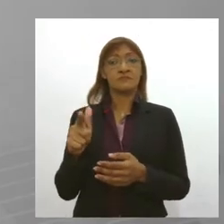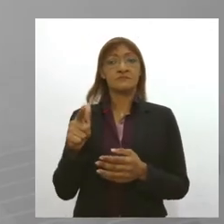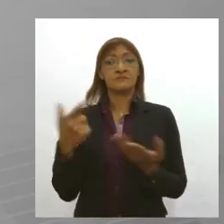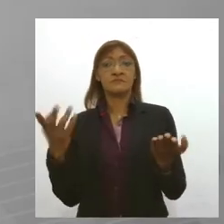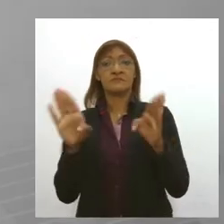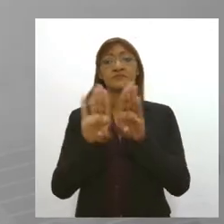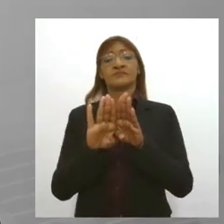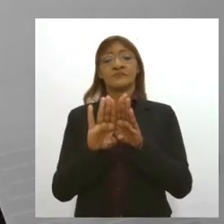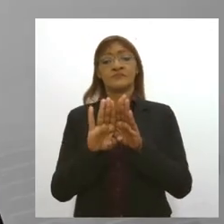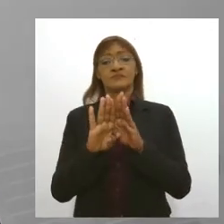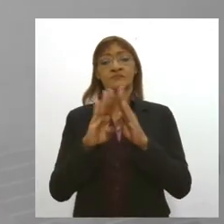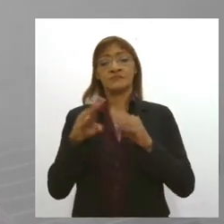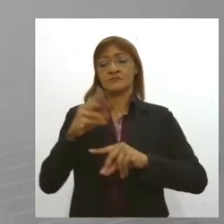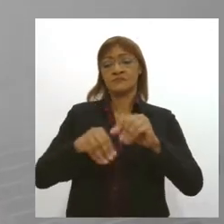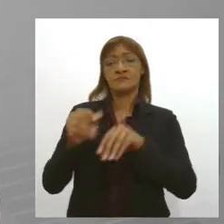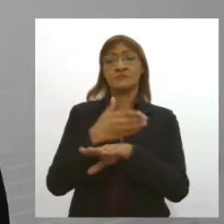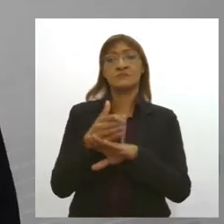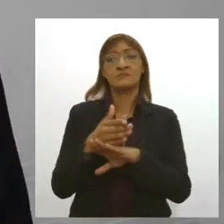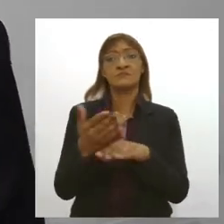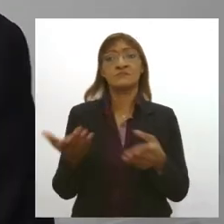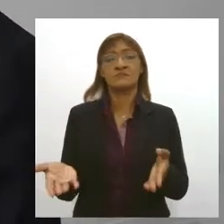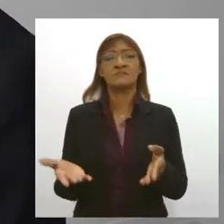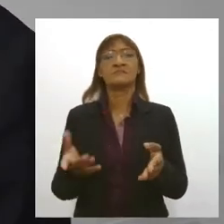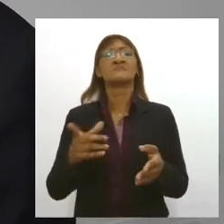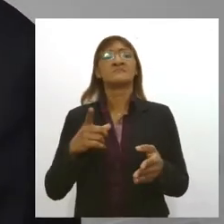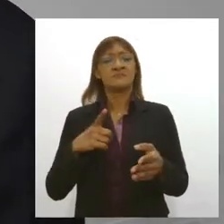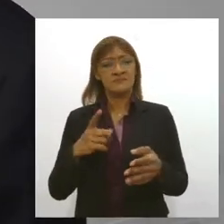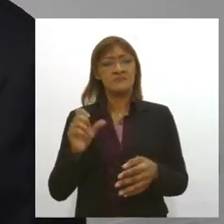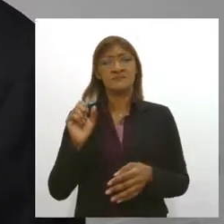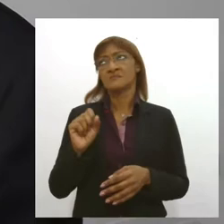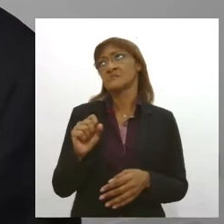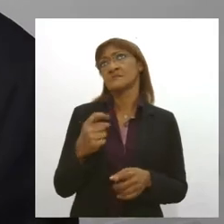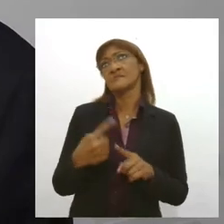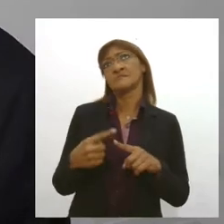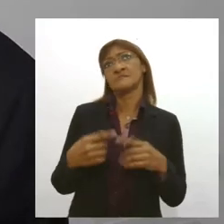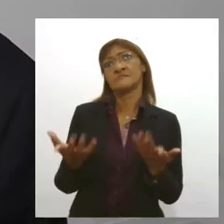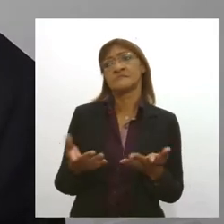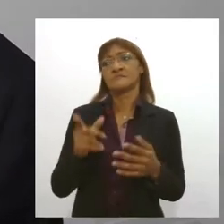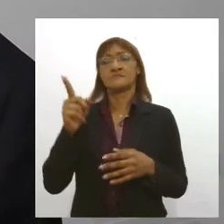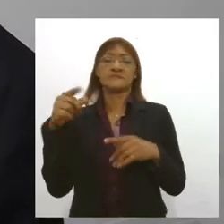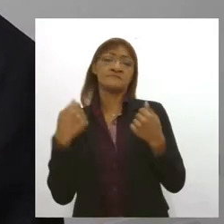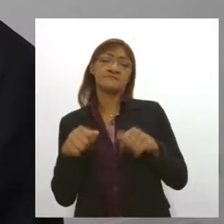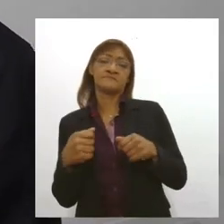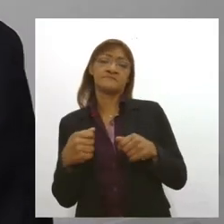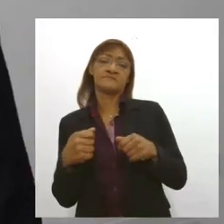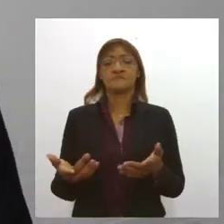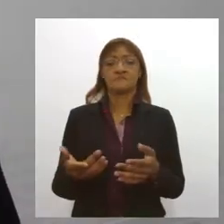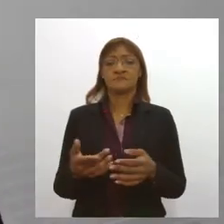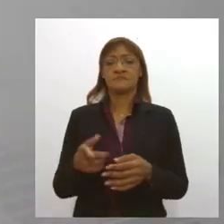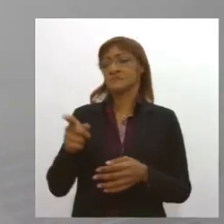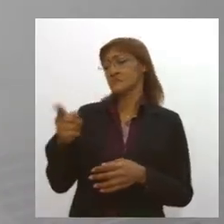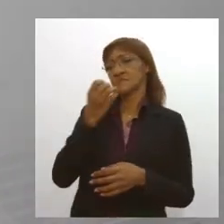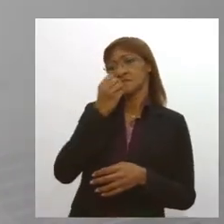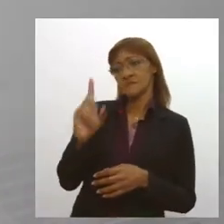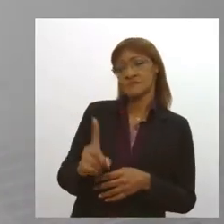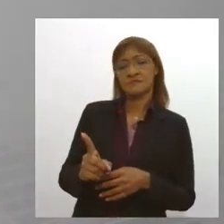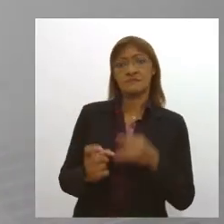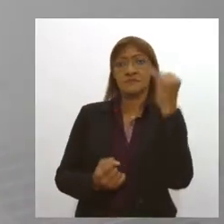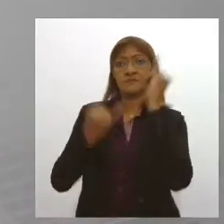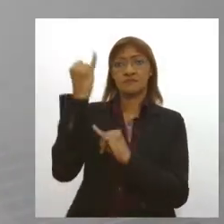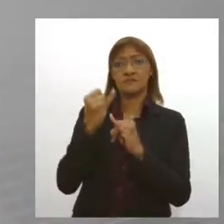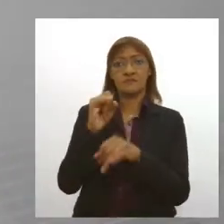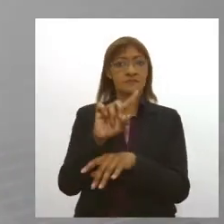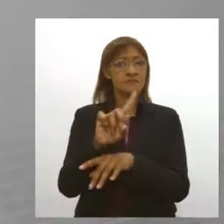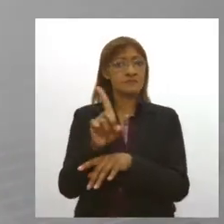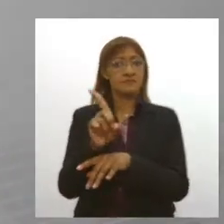casas de farinha sobre os inúmeros argumentos você tem que ter aqui isso não é economia solidária isso é uma indústria não é